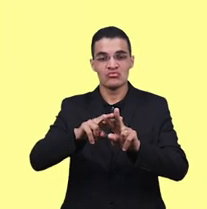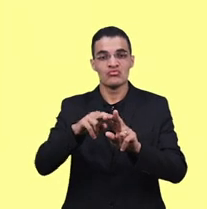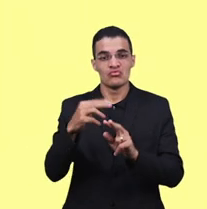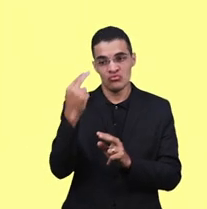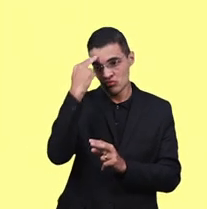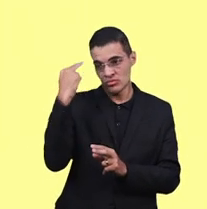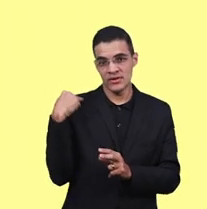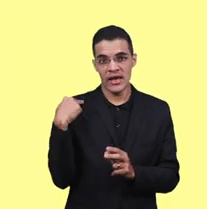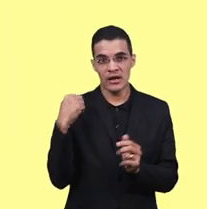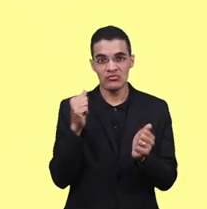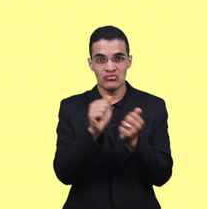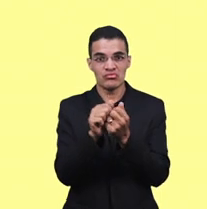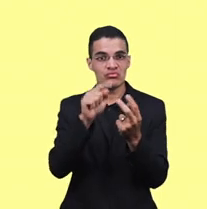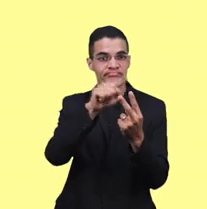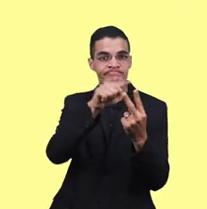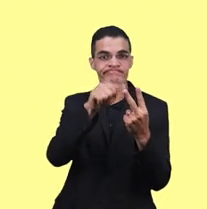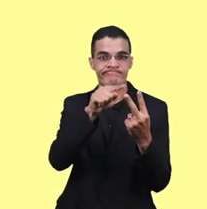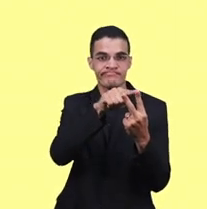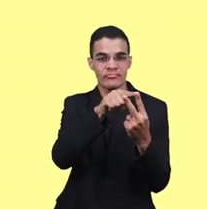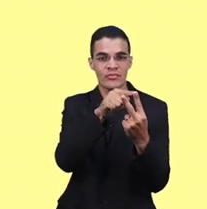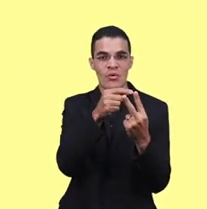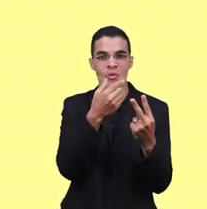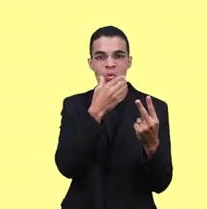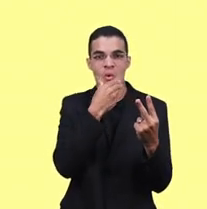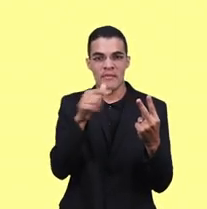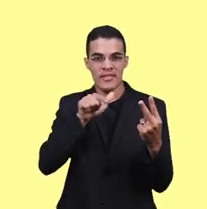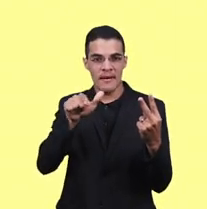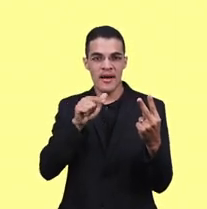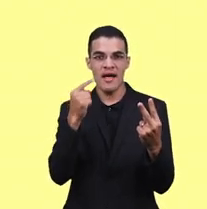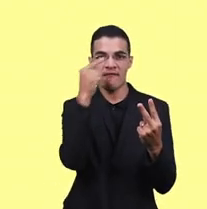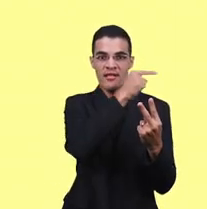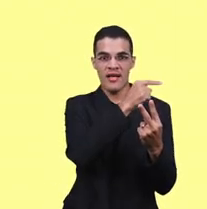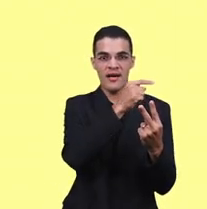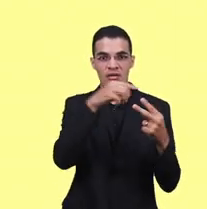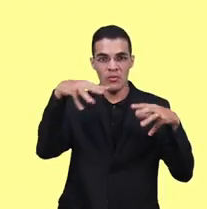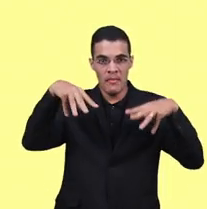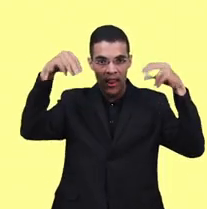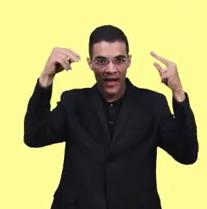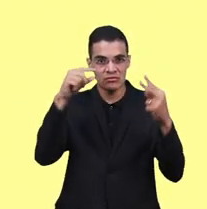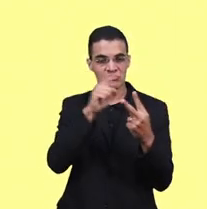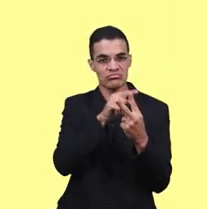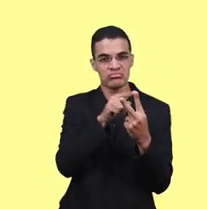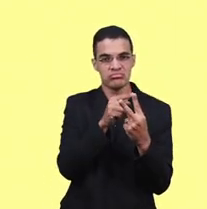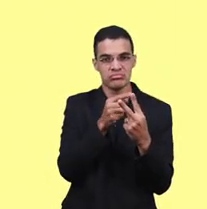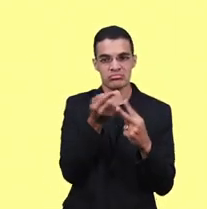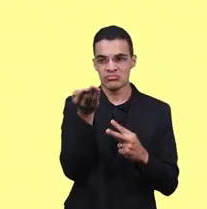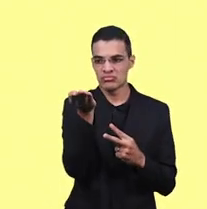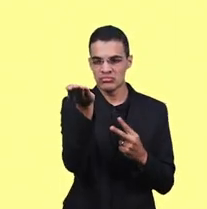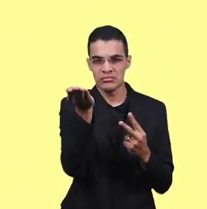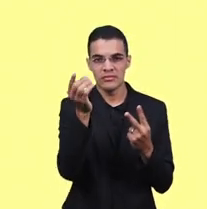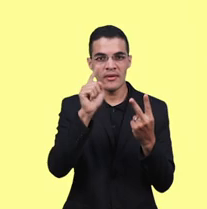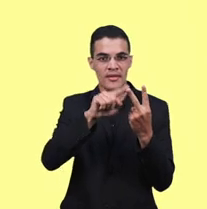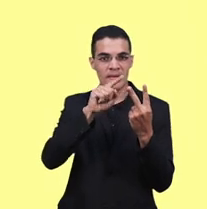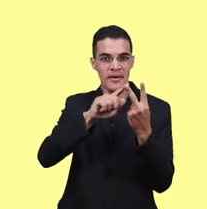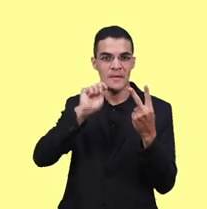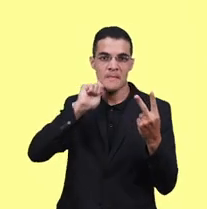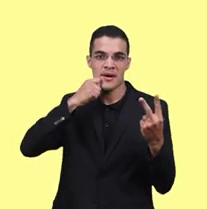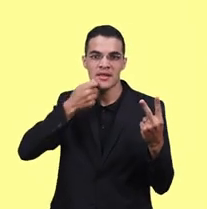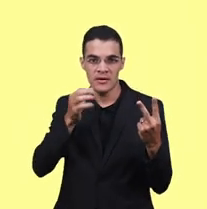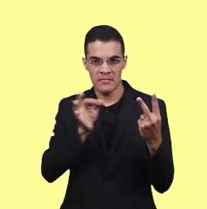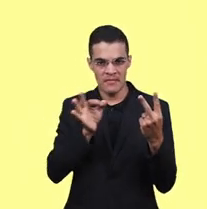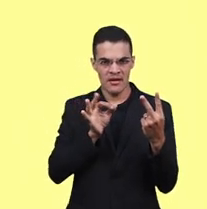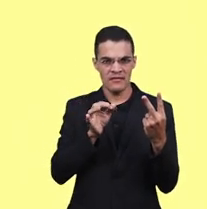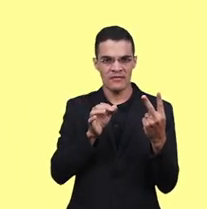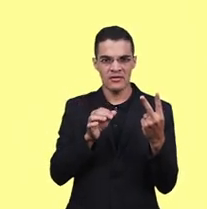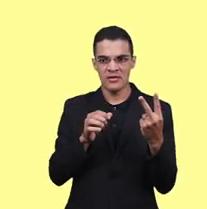padeiro E vocês lembram o que aconteceu? Do jeito que José disse Assim